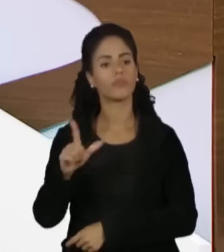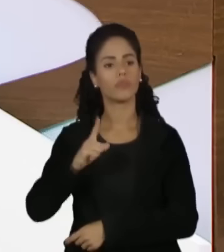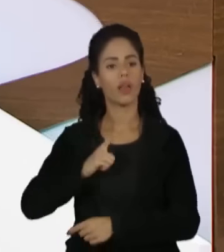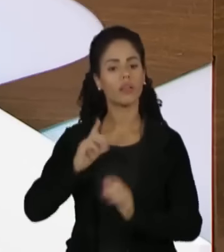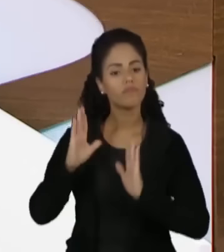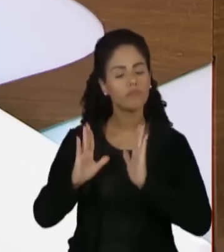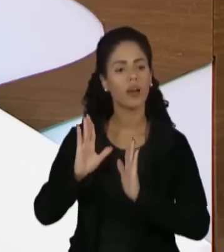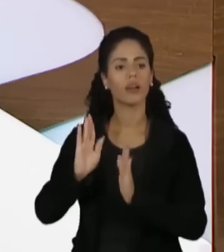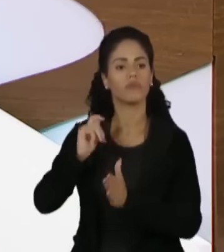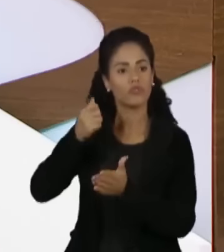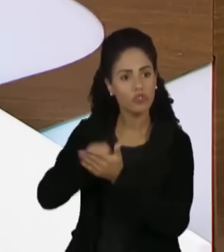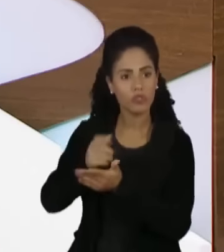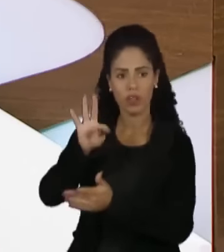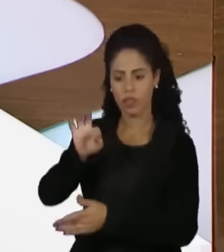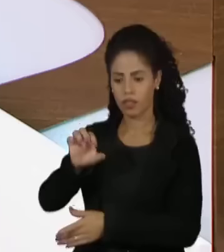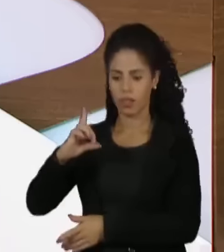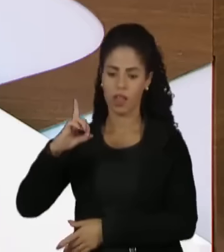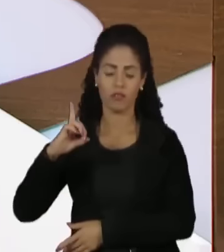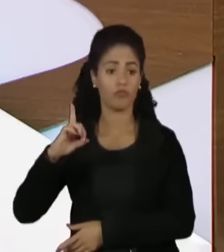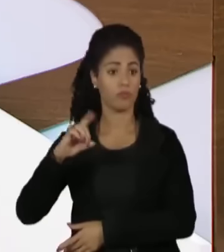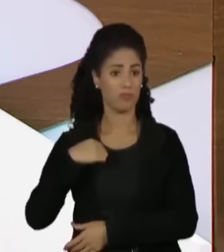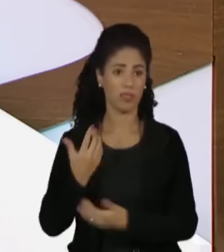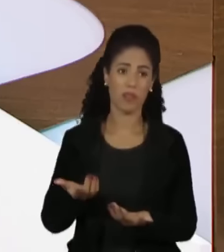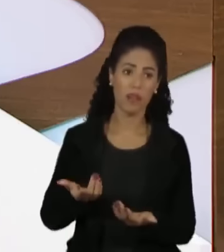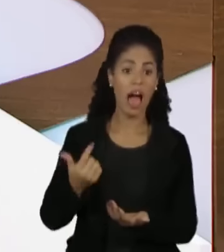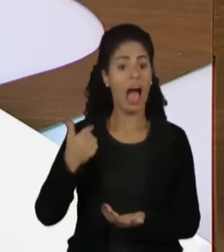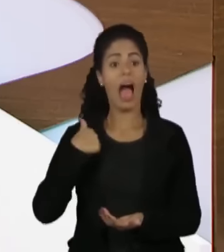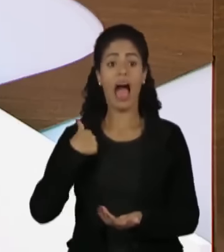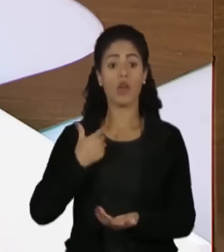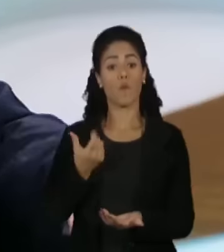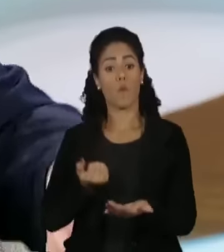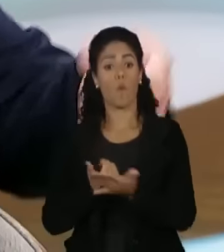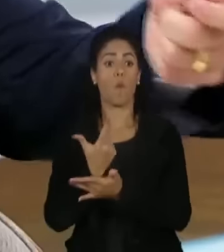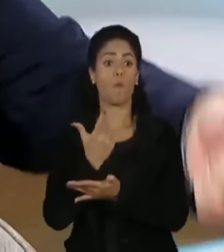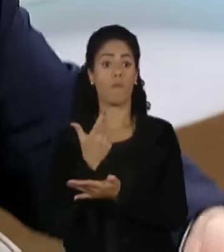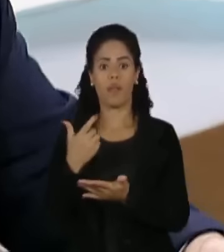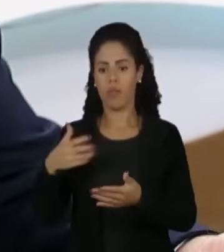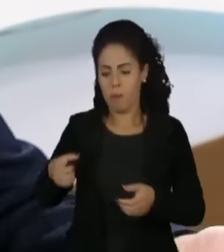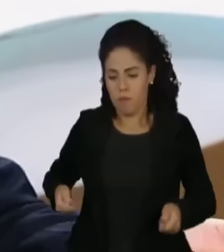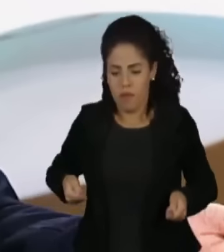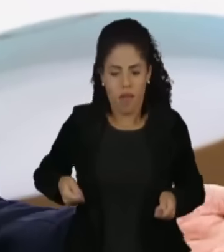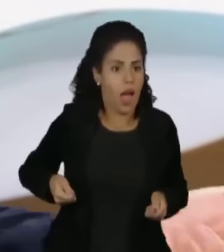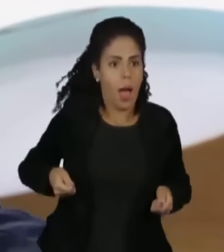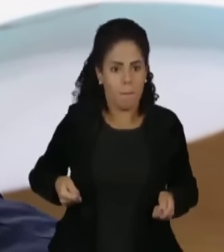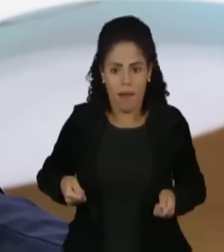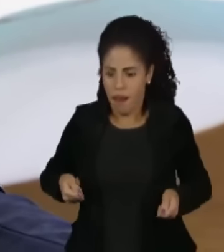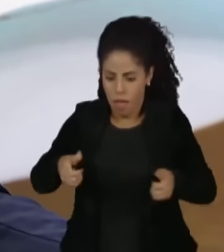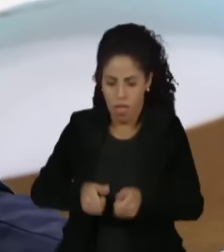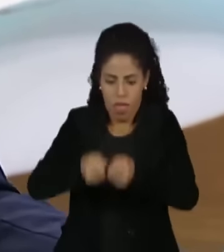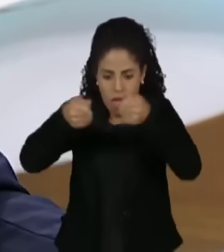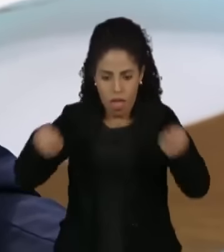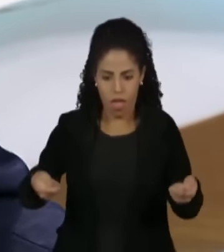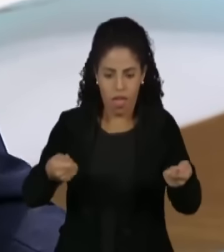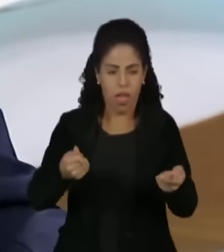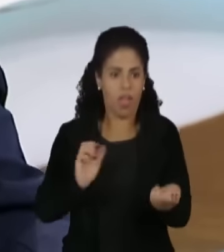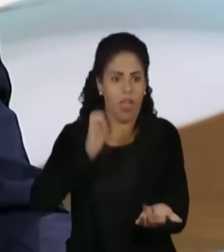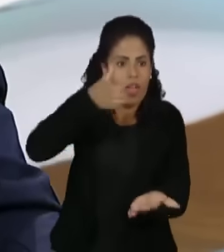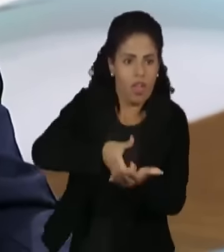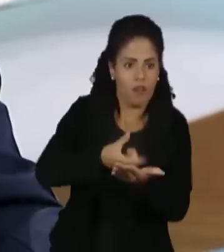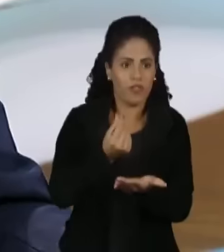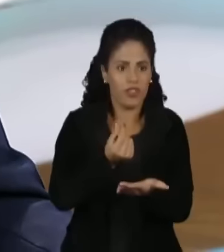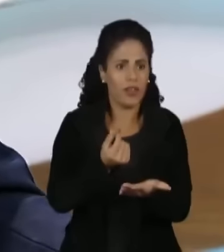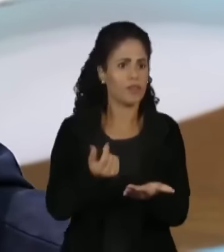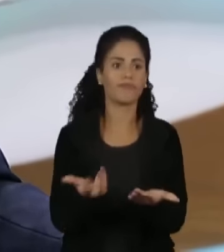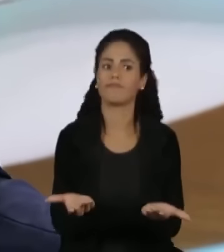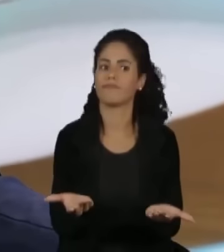nomenclatura. Então não tem isso de querer falar que eu comprei dinheiro, parece que eu peguei uma mala, cheguei lá e comprei um imóvel. Isso não aconteceu. E o que